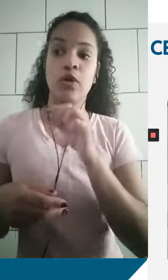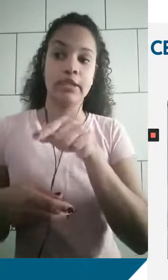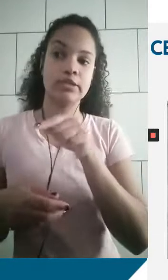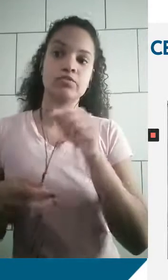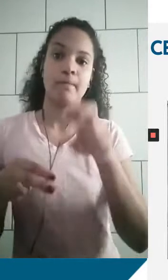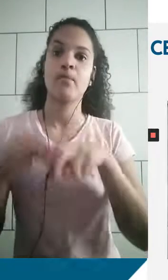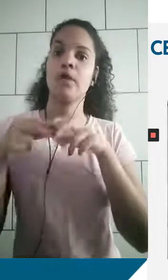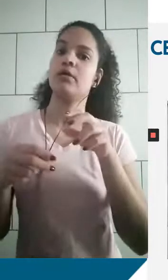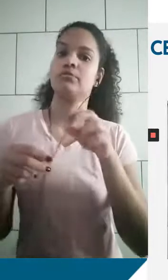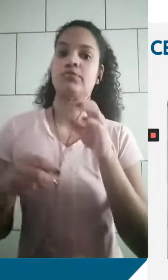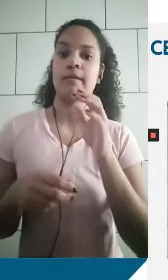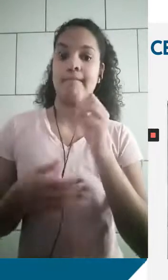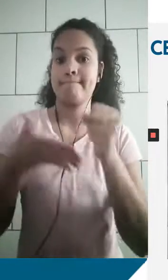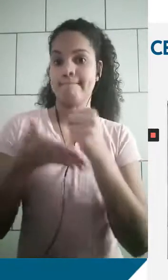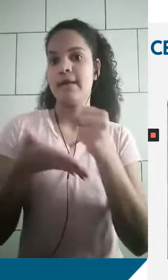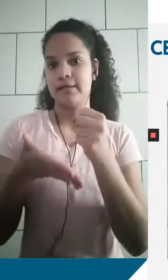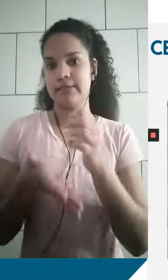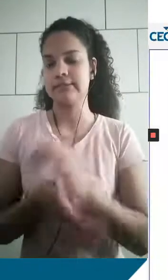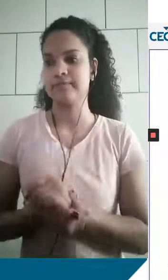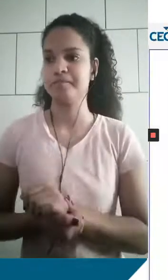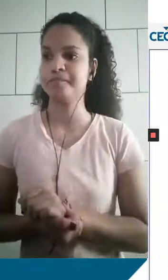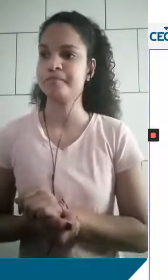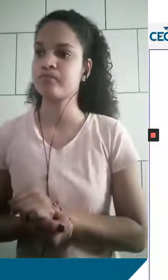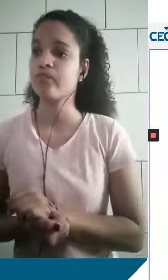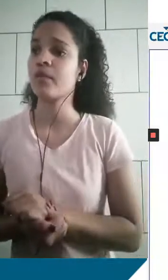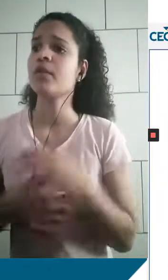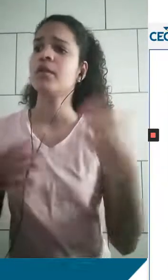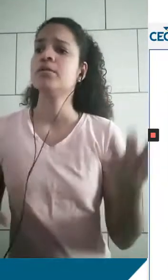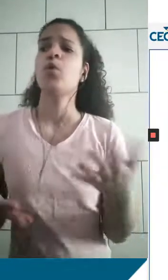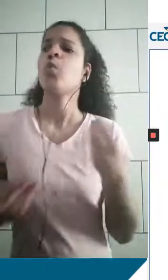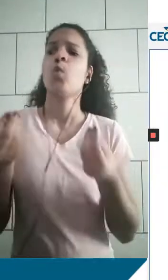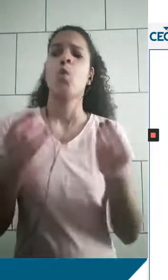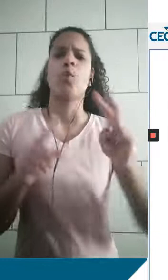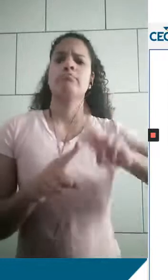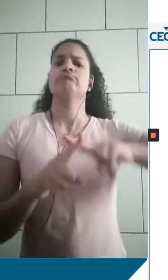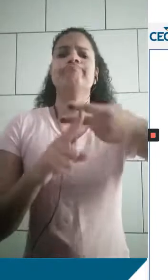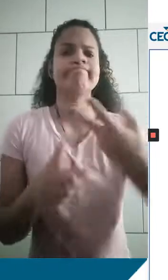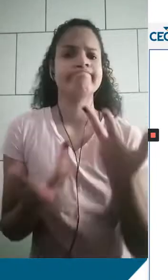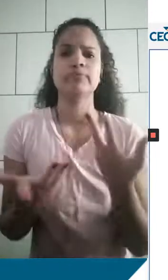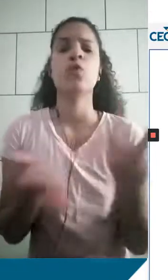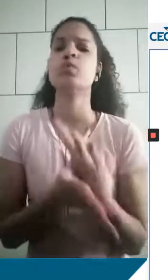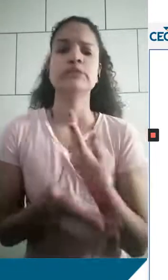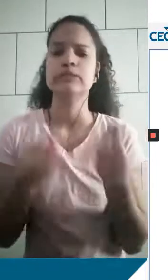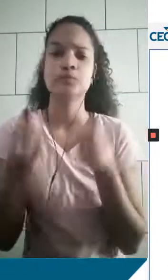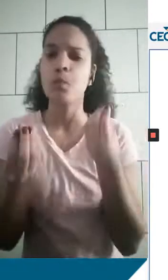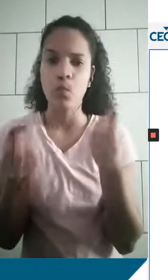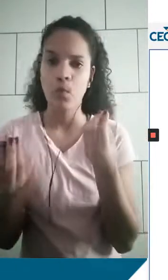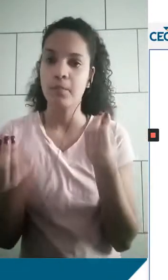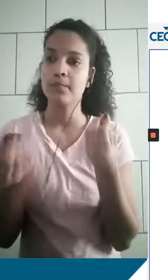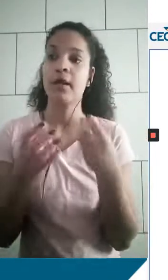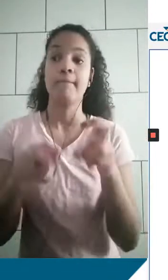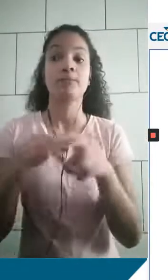bases nitrogenadas. E aí, como é que ocorre a duplicação semiconservativa do DNA? Ela